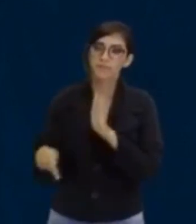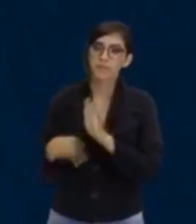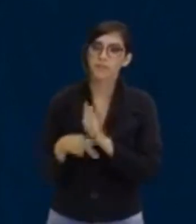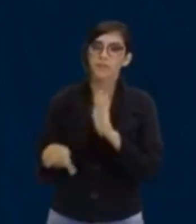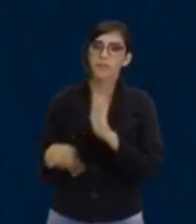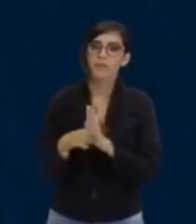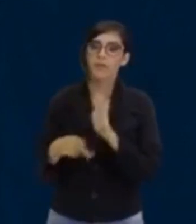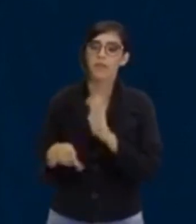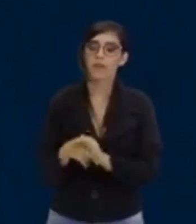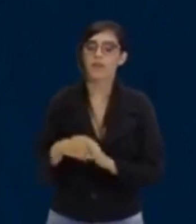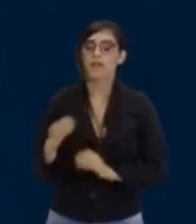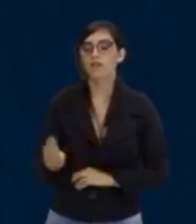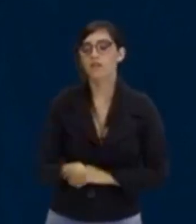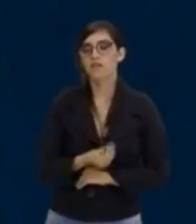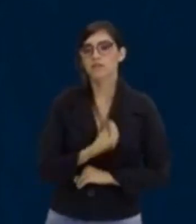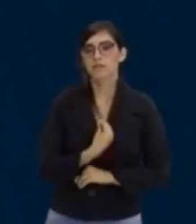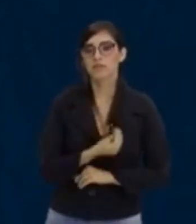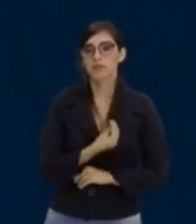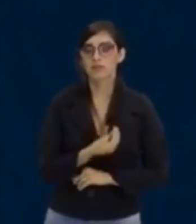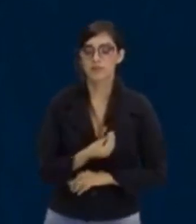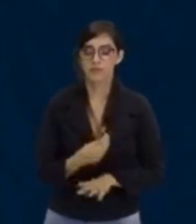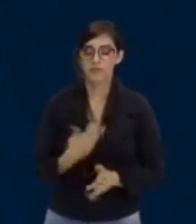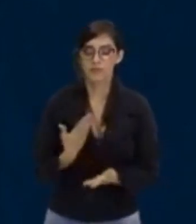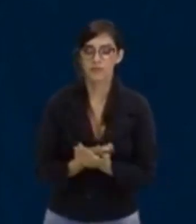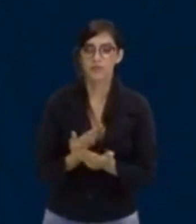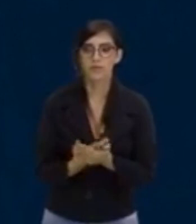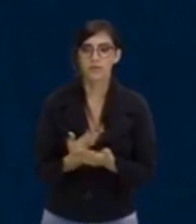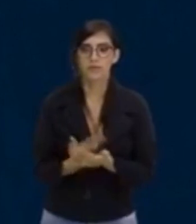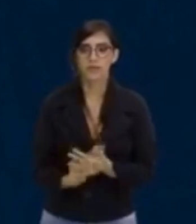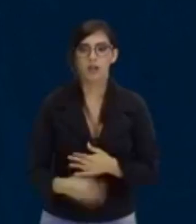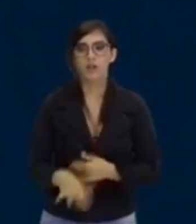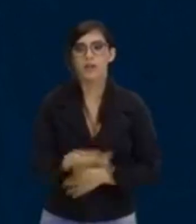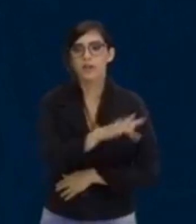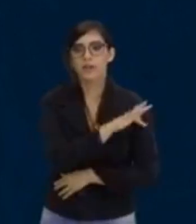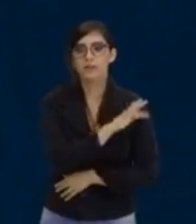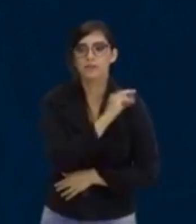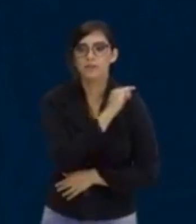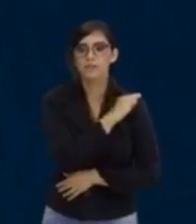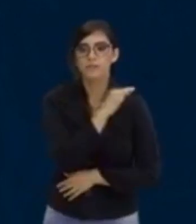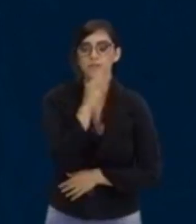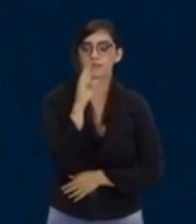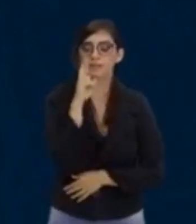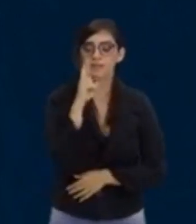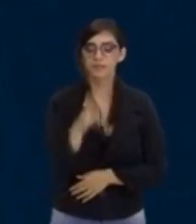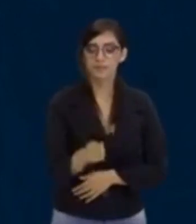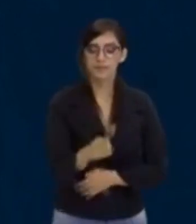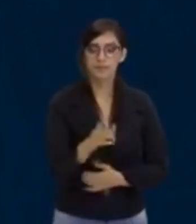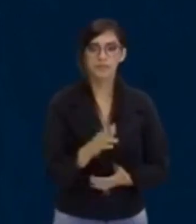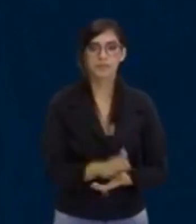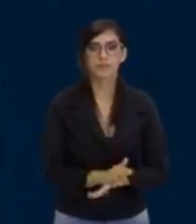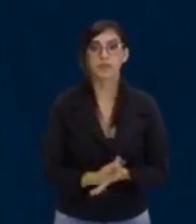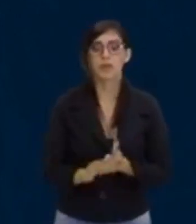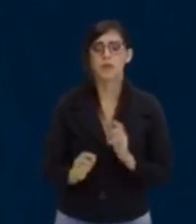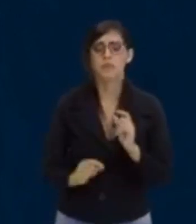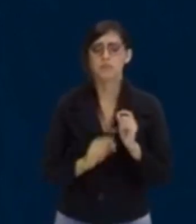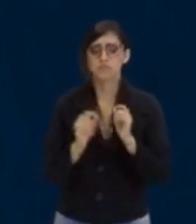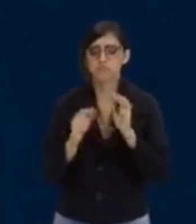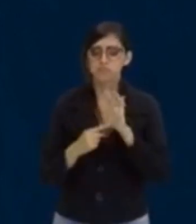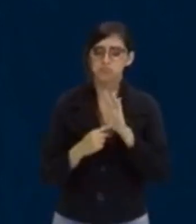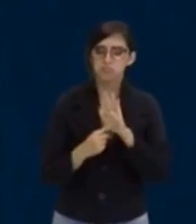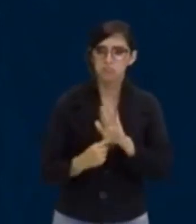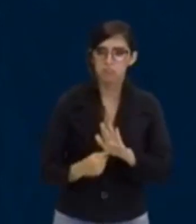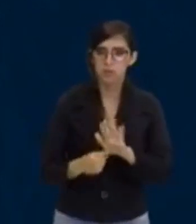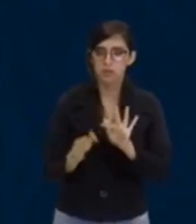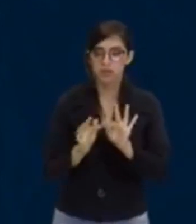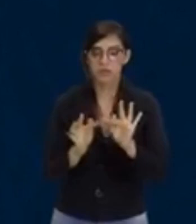tua vida acadêmica aí, nas séries que tu vai seguir pela frente, resolvendo, tá? E o que que diz a fórmula de Bhaskara? Ela diz que